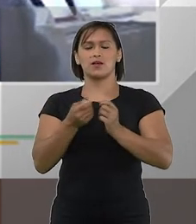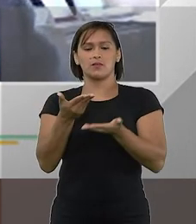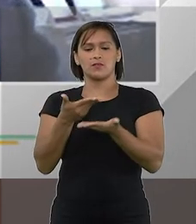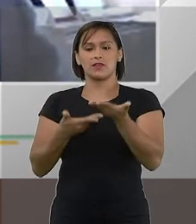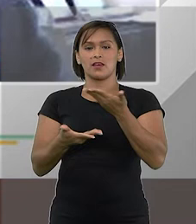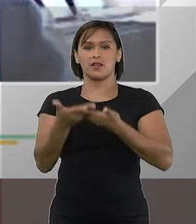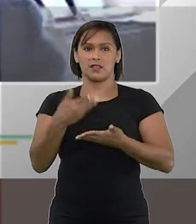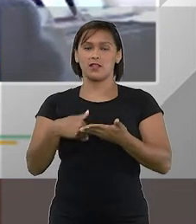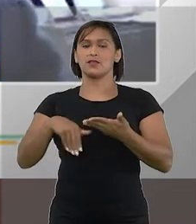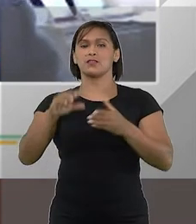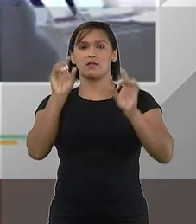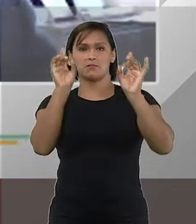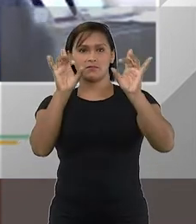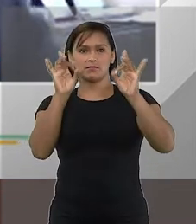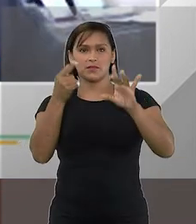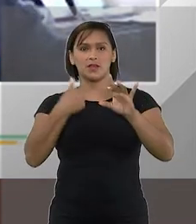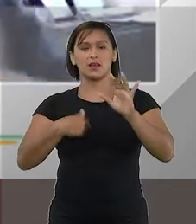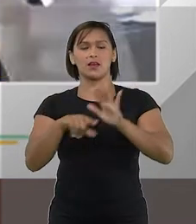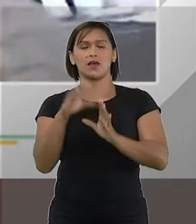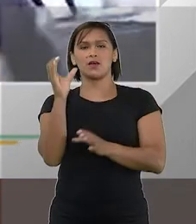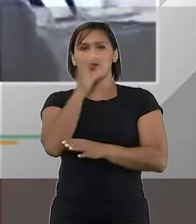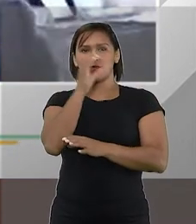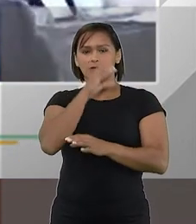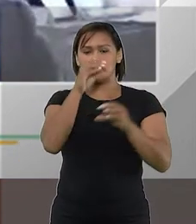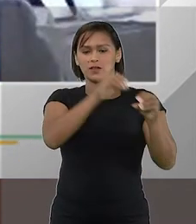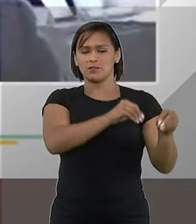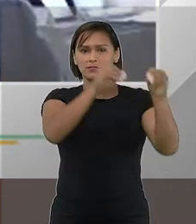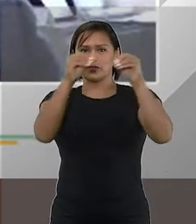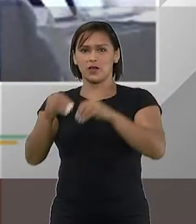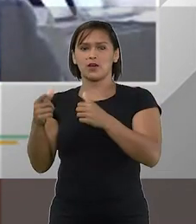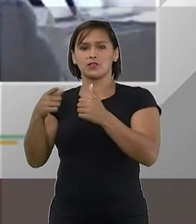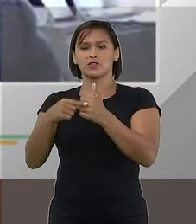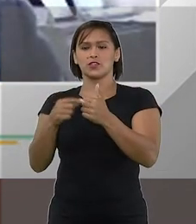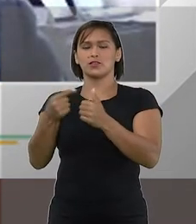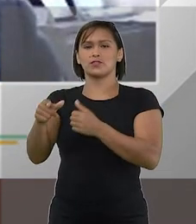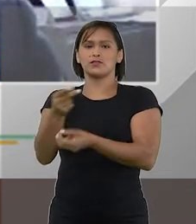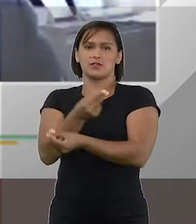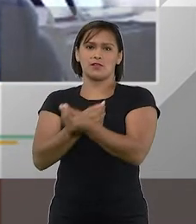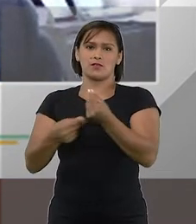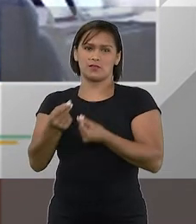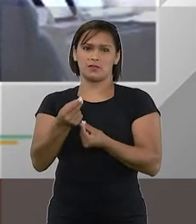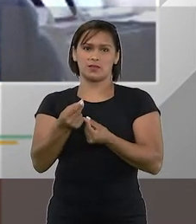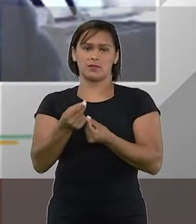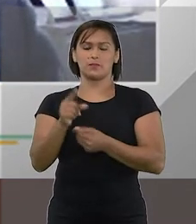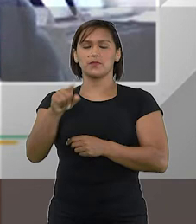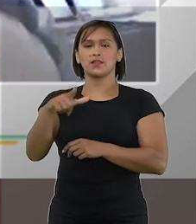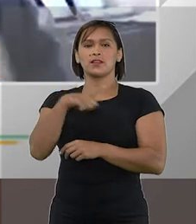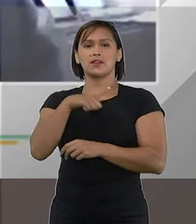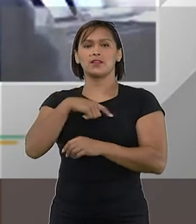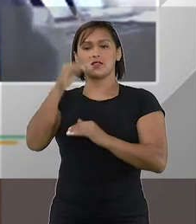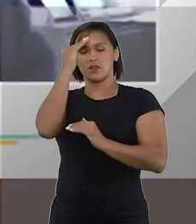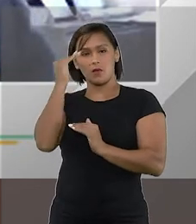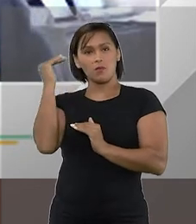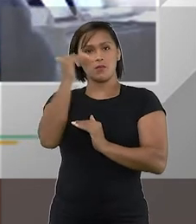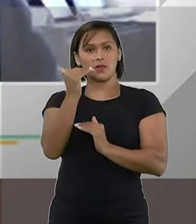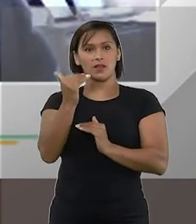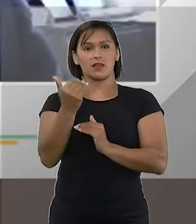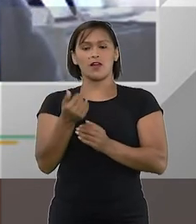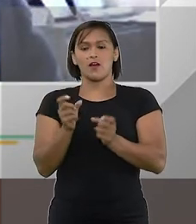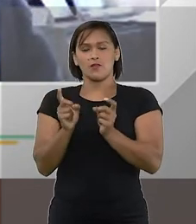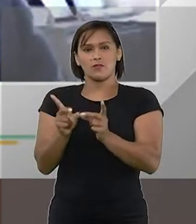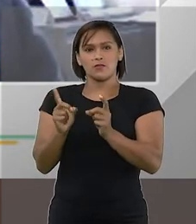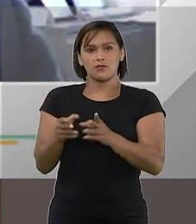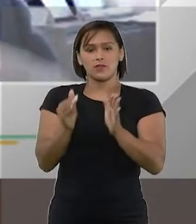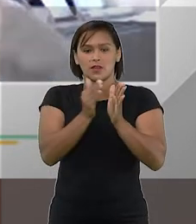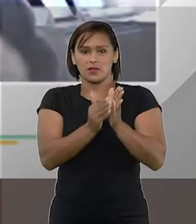relacionadas principalmente à rápida realocação de ativos na economia, ele tem a obrigação de fazer